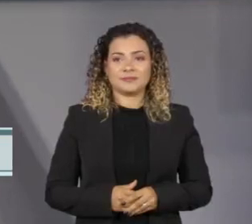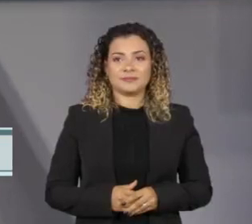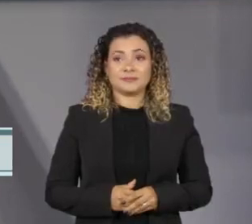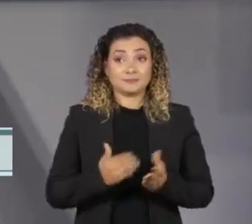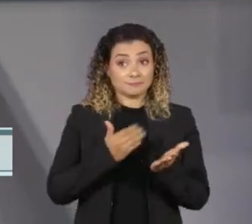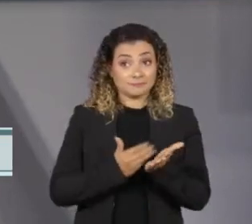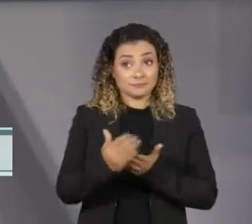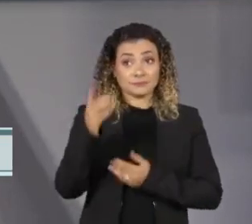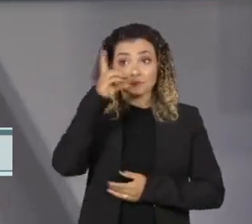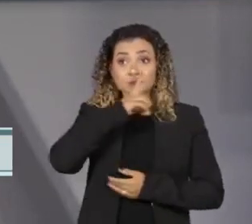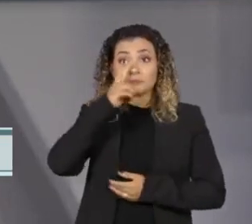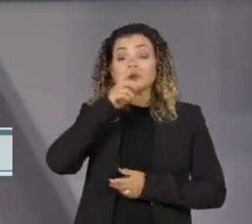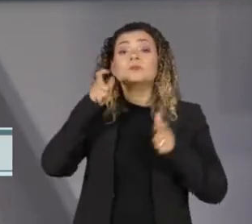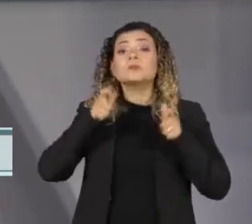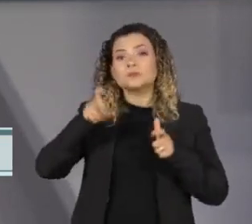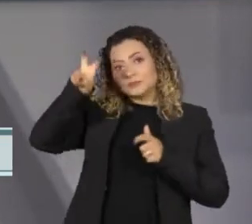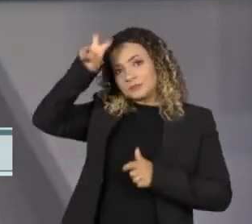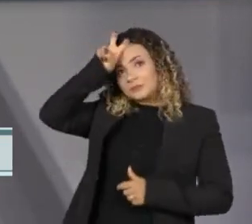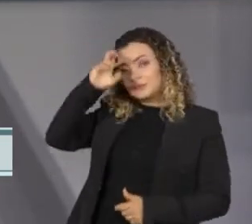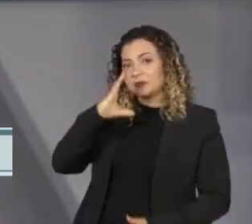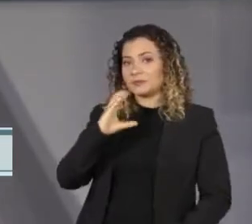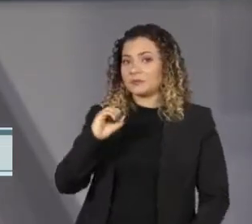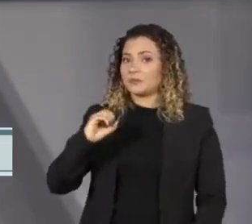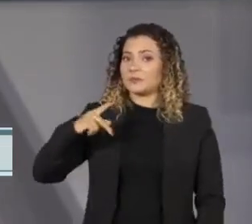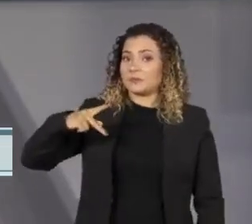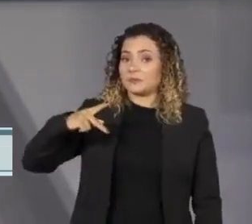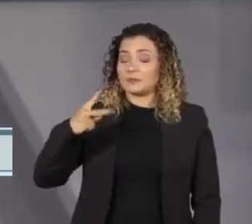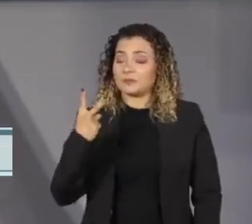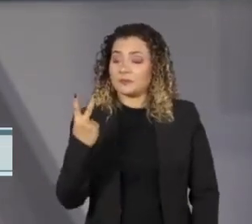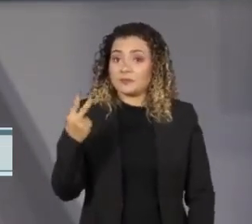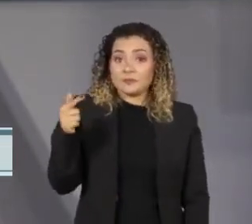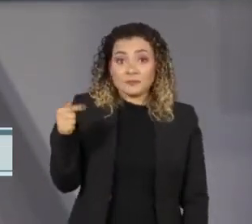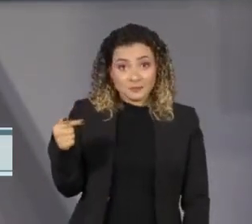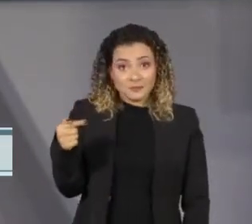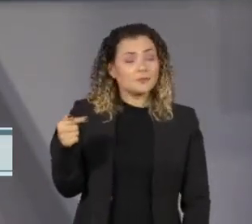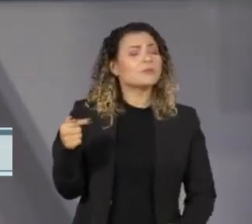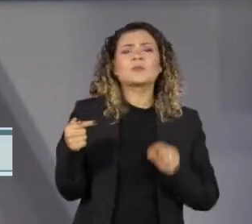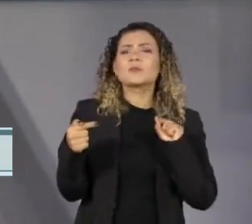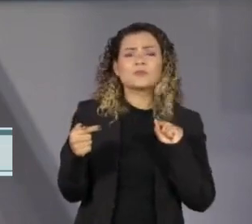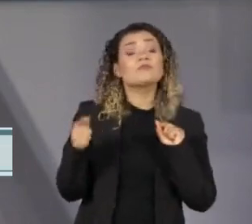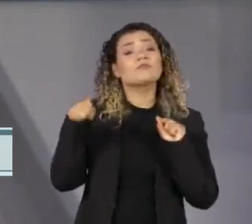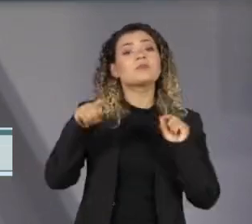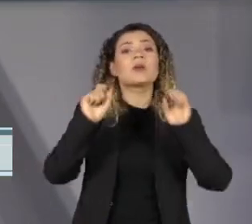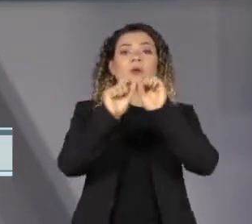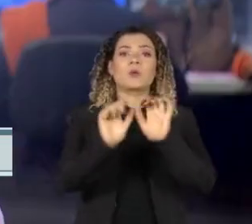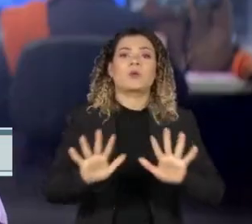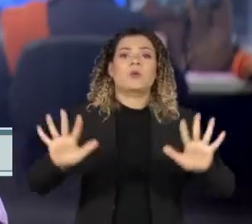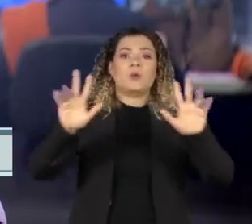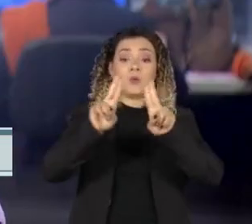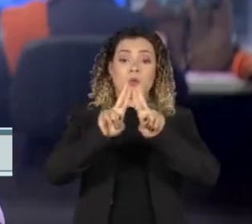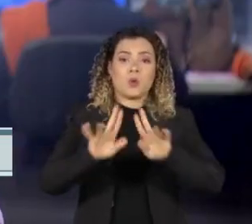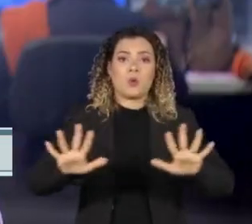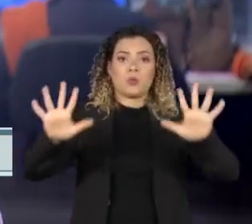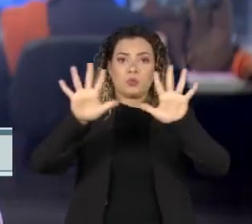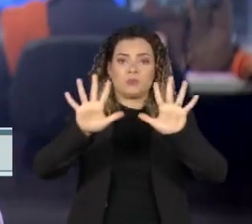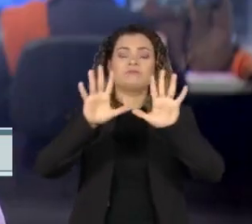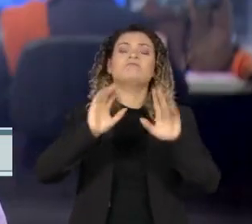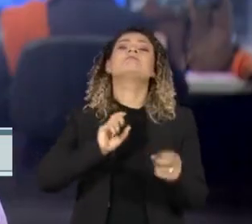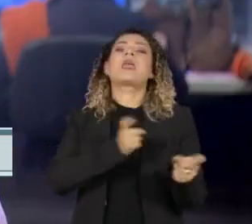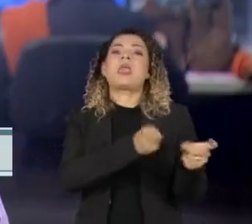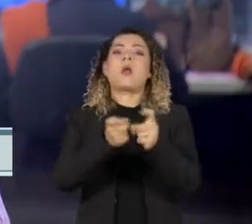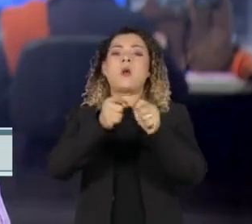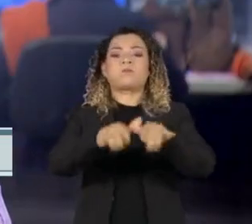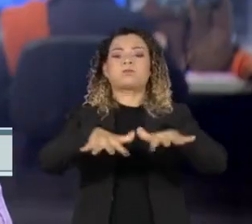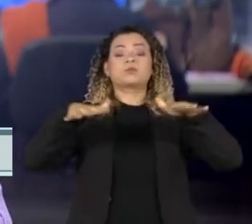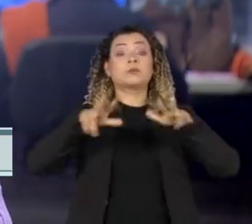Eu sou neste domingo, no Egito, a COP27, a Conferência do Clima da Organização das Nações Unidas. Este ano, quatro